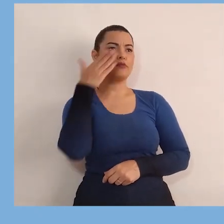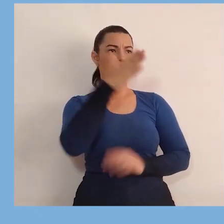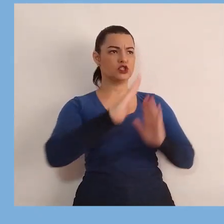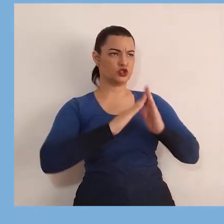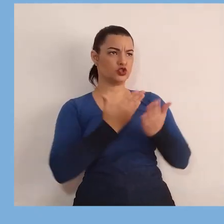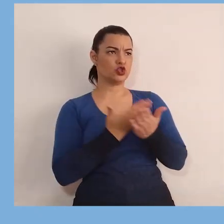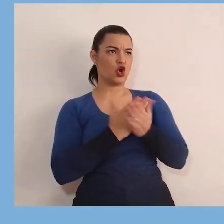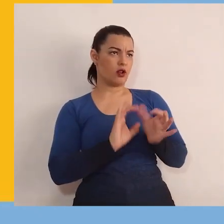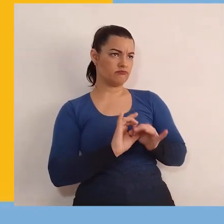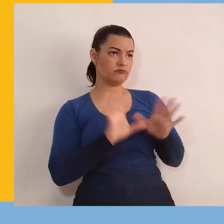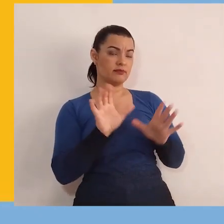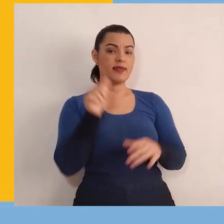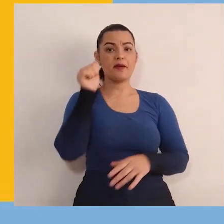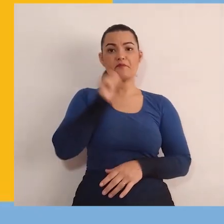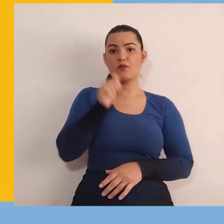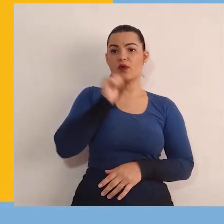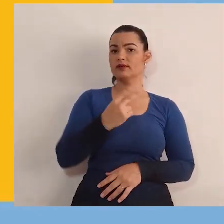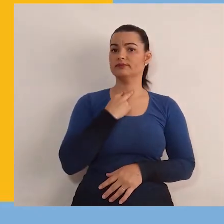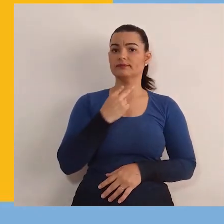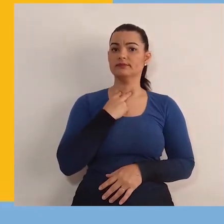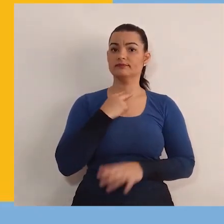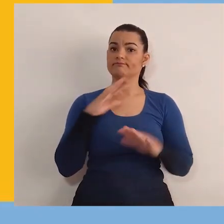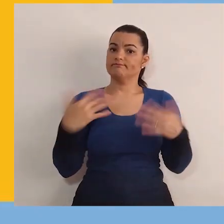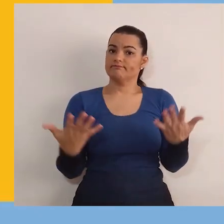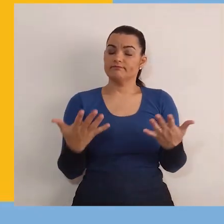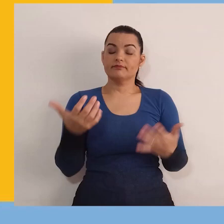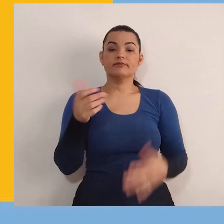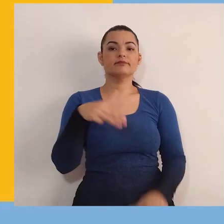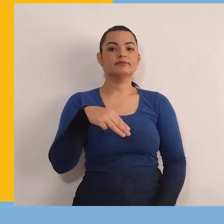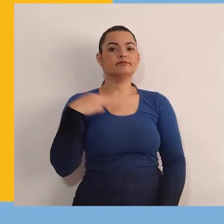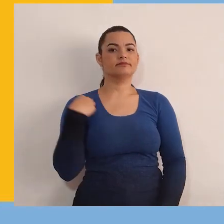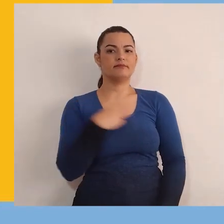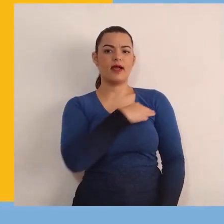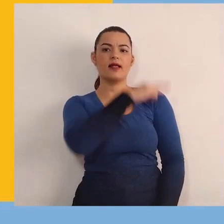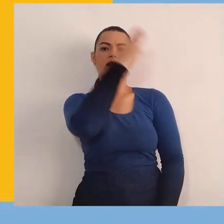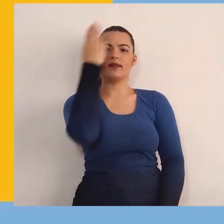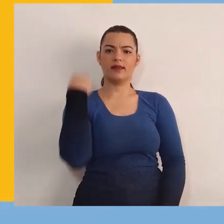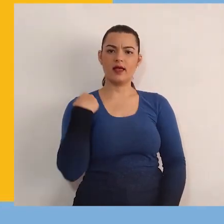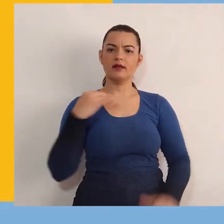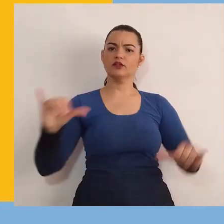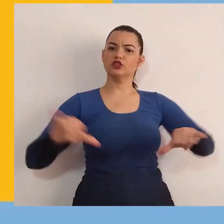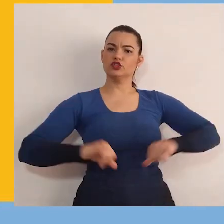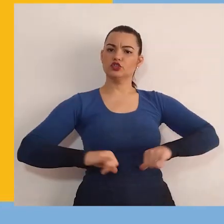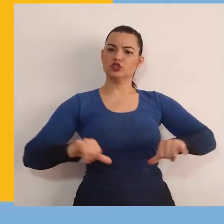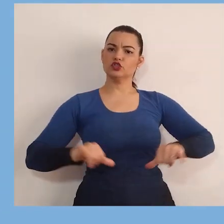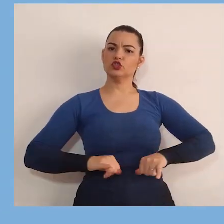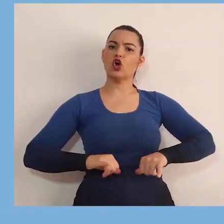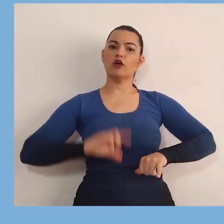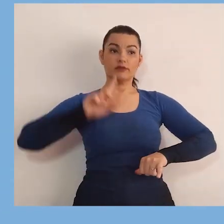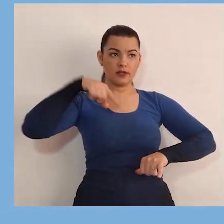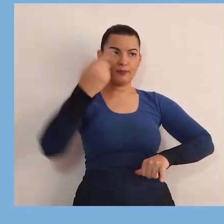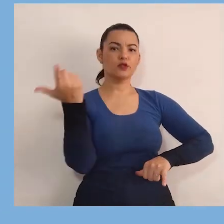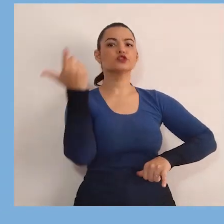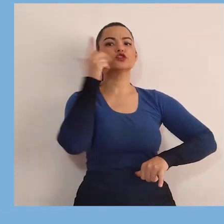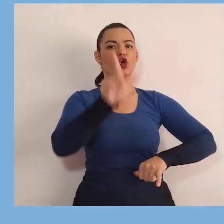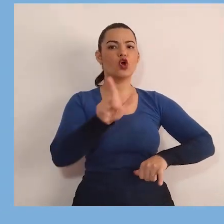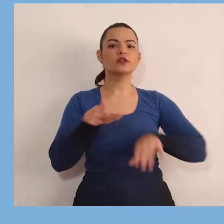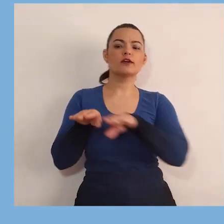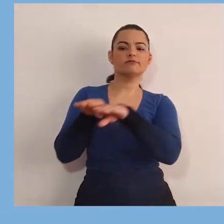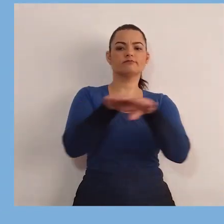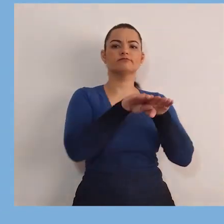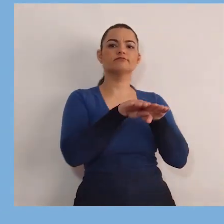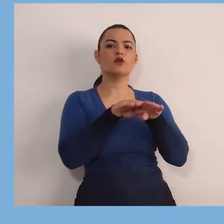e as meninas não? Pois bem, Malala precisou sofrer para que isso acontecesse de forma igualitária,